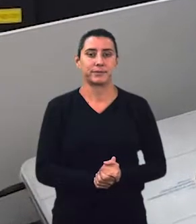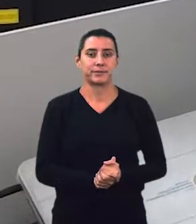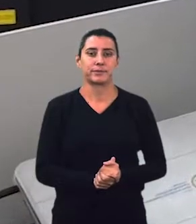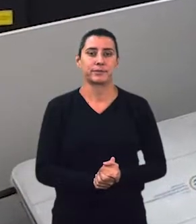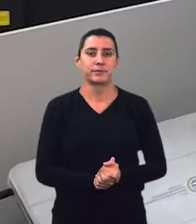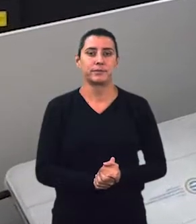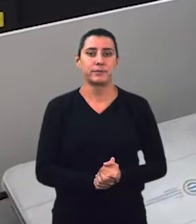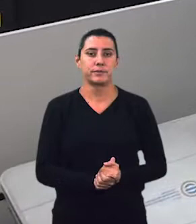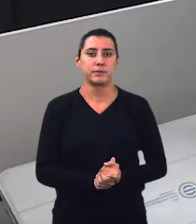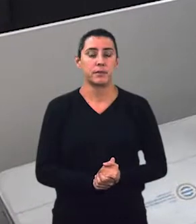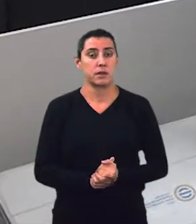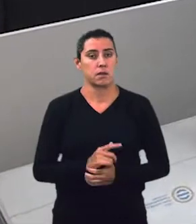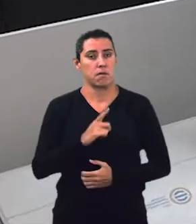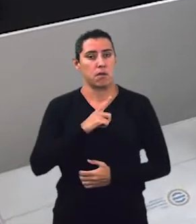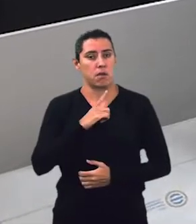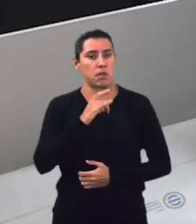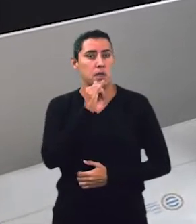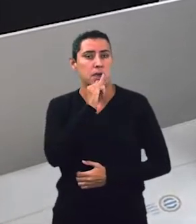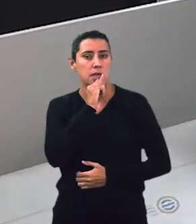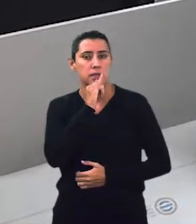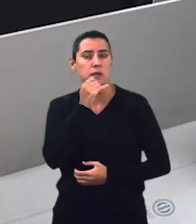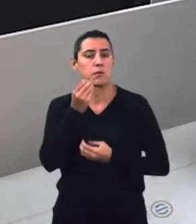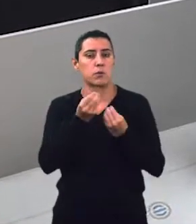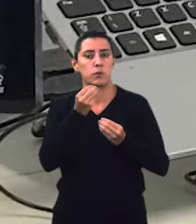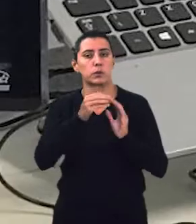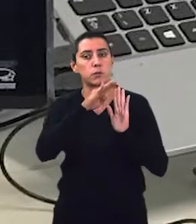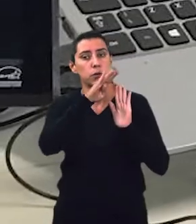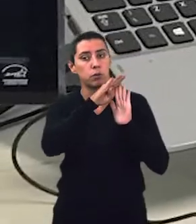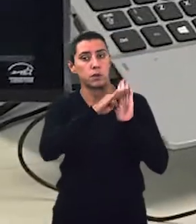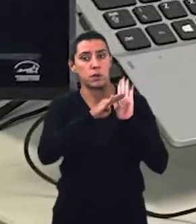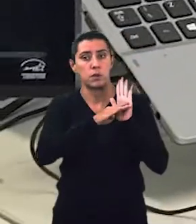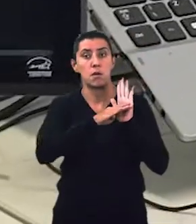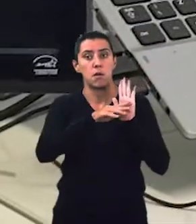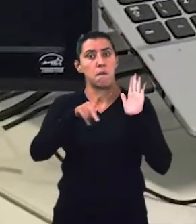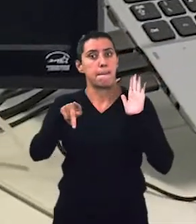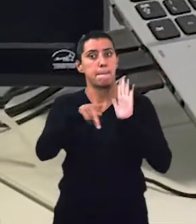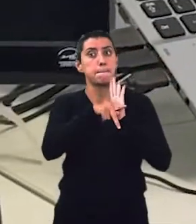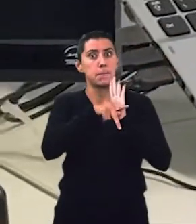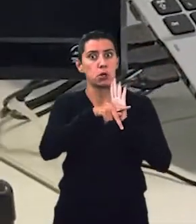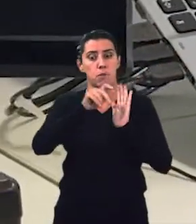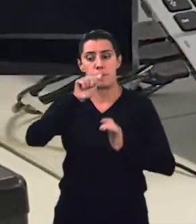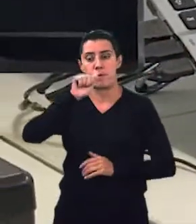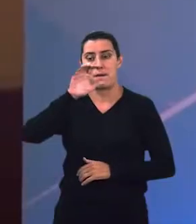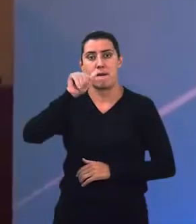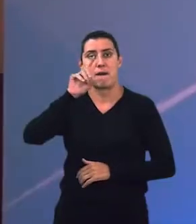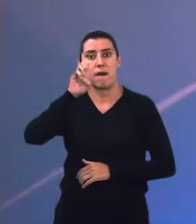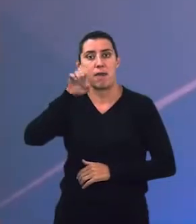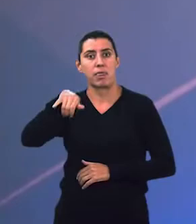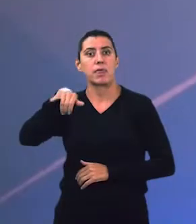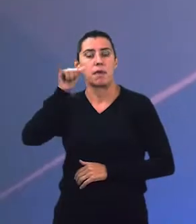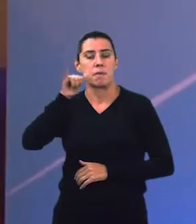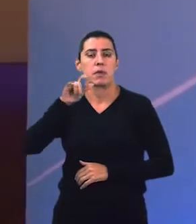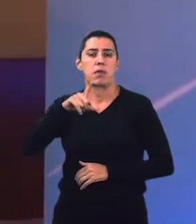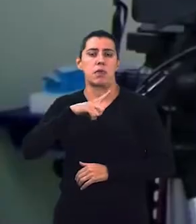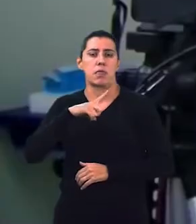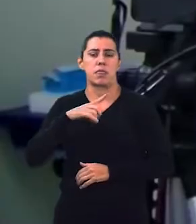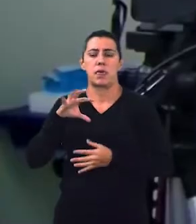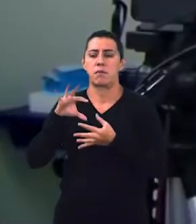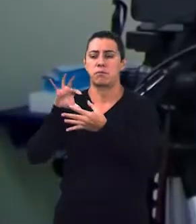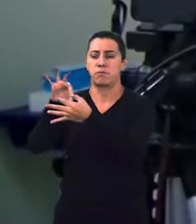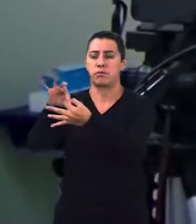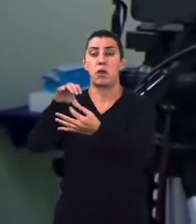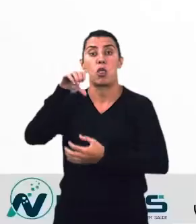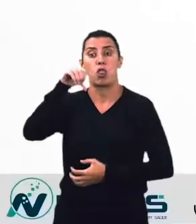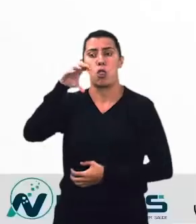Um dos melhores exemplos é o nosso programa ICT Academy, uma iniciativa em conjunto com mais de 90 instituições que